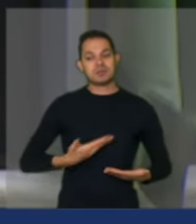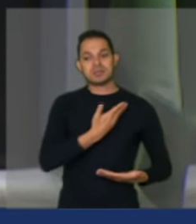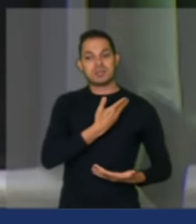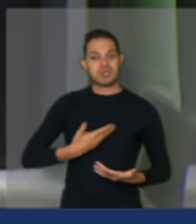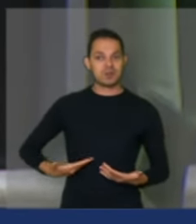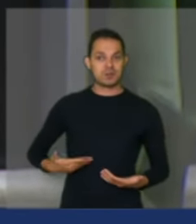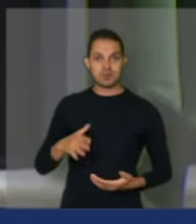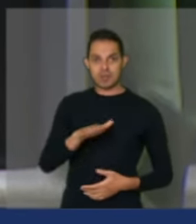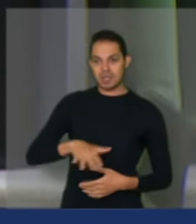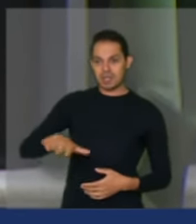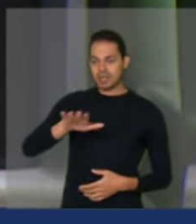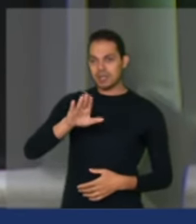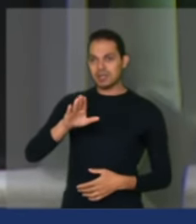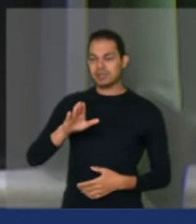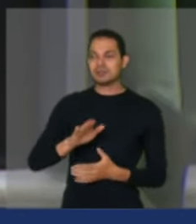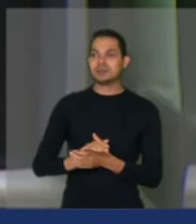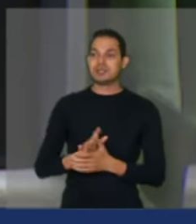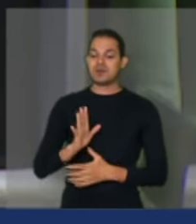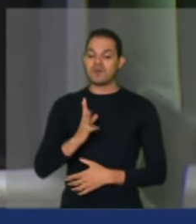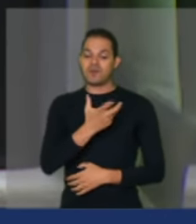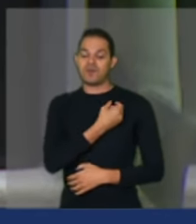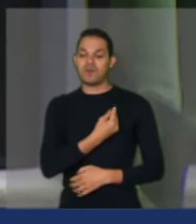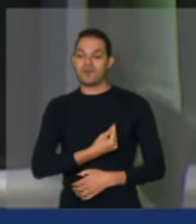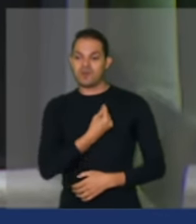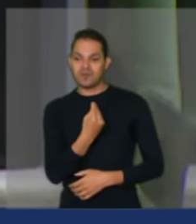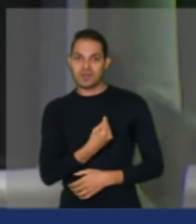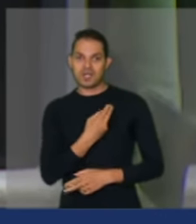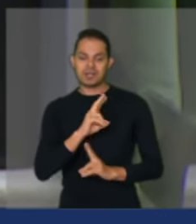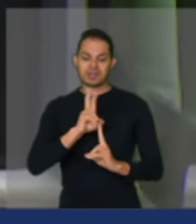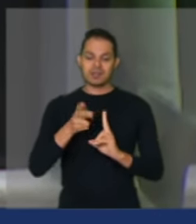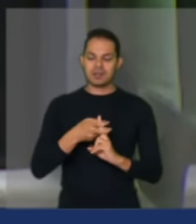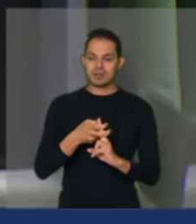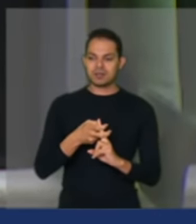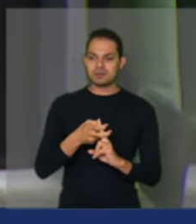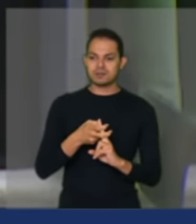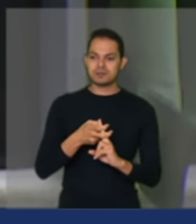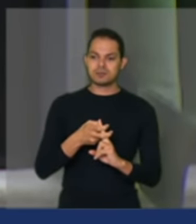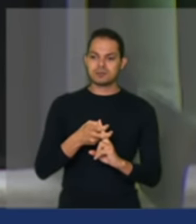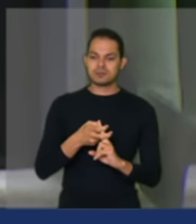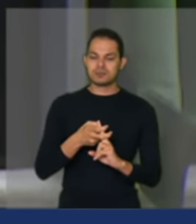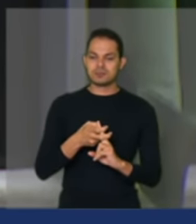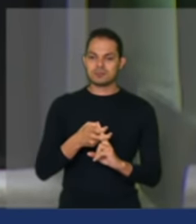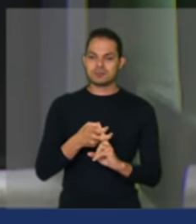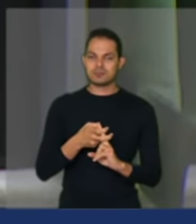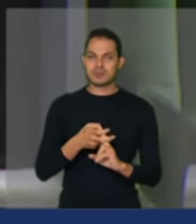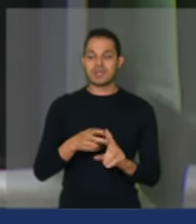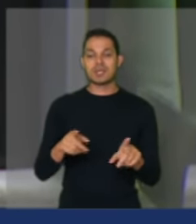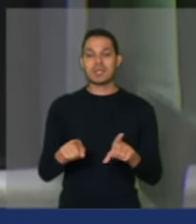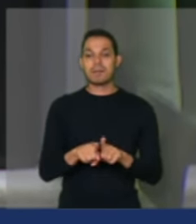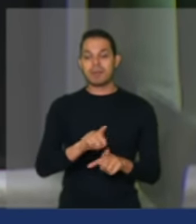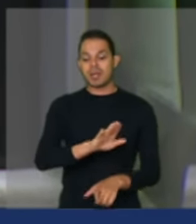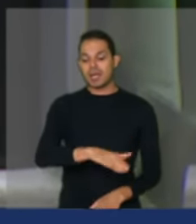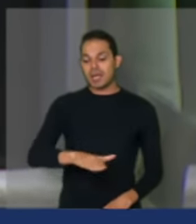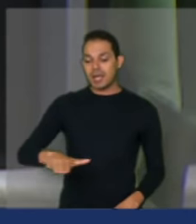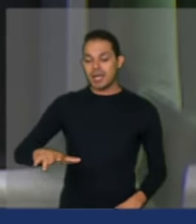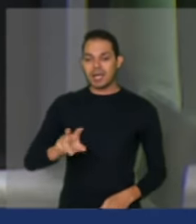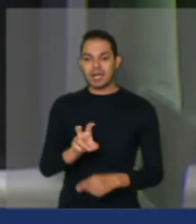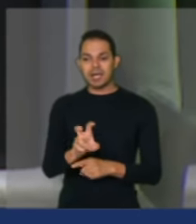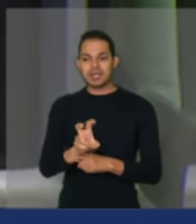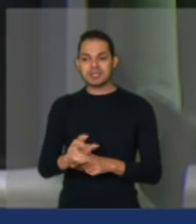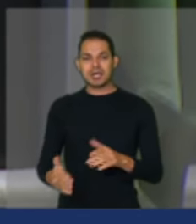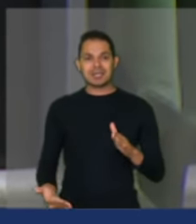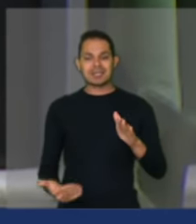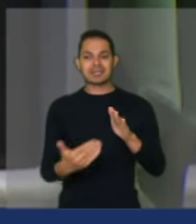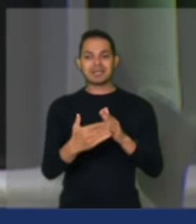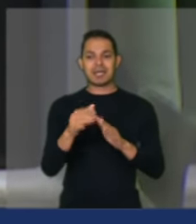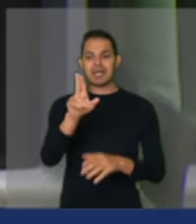que salvaram vidas com o sistema anti-saúde que colocam crianças da creche até a universidade?